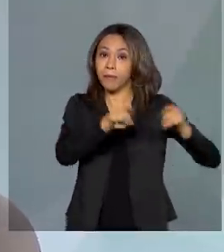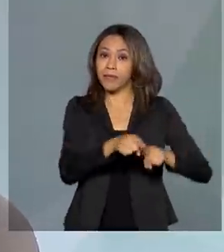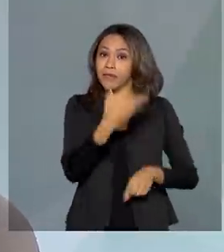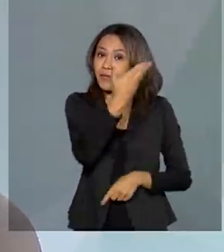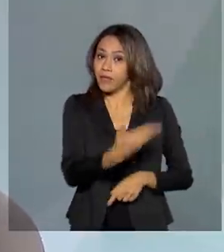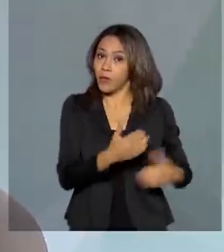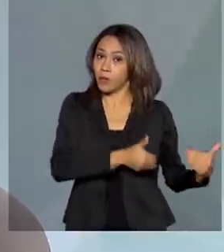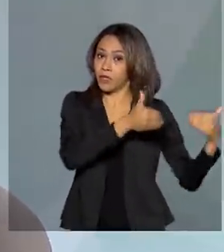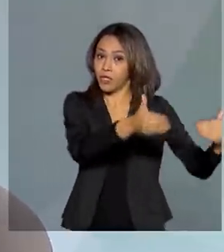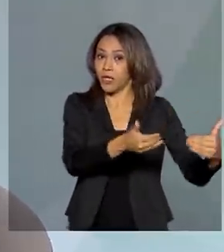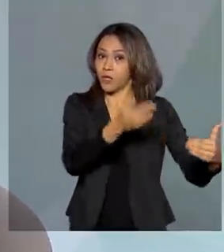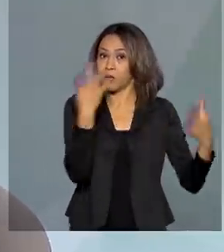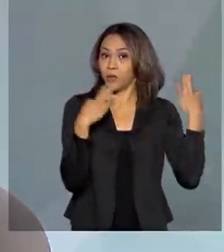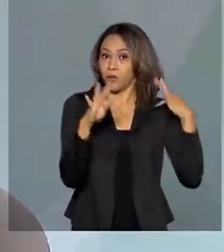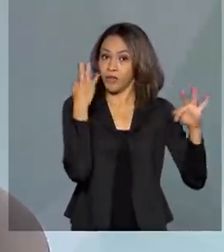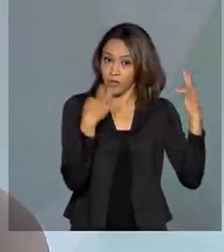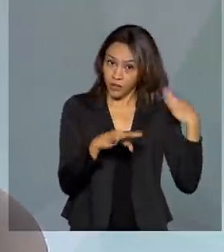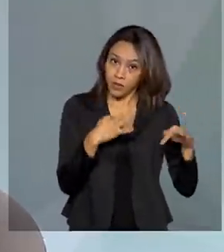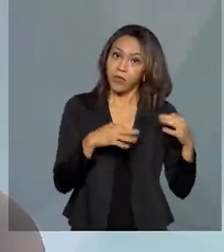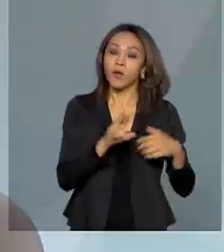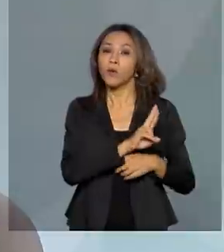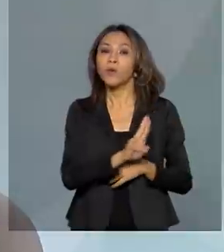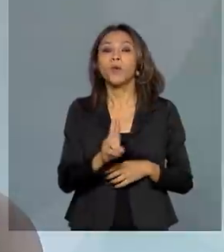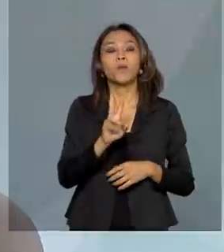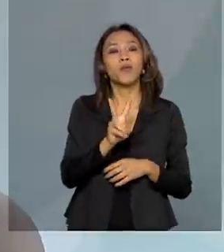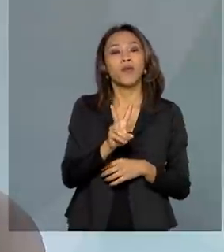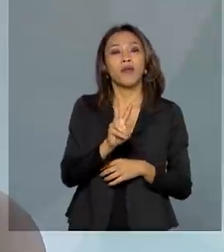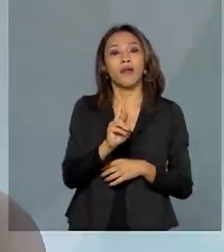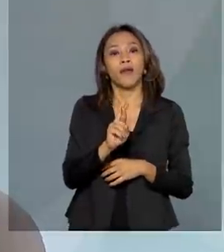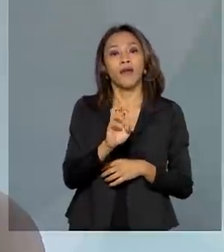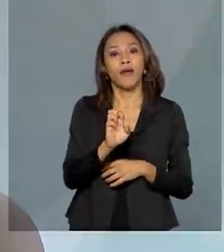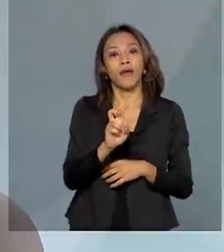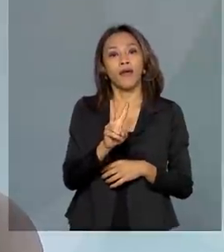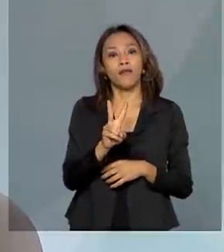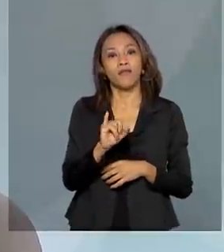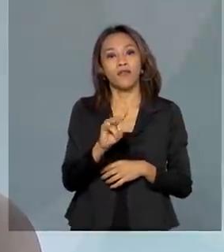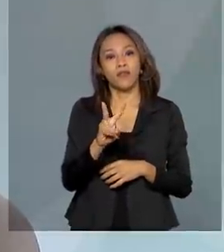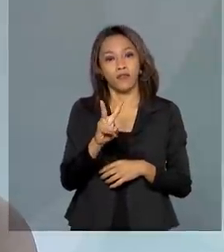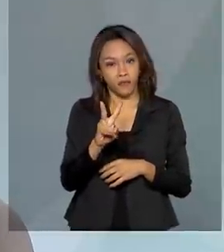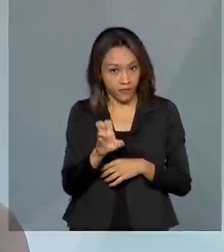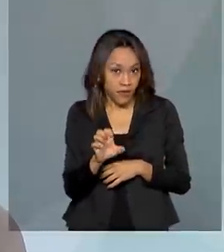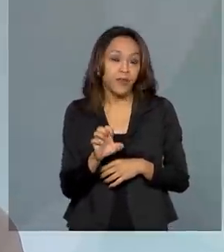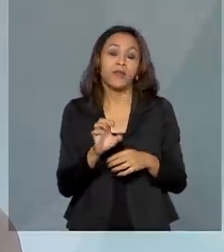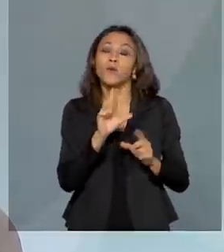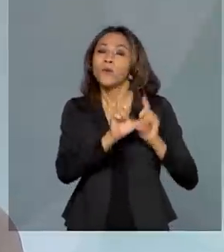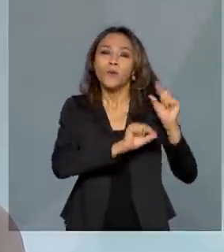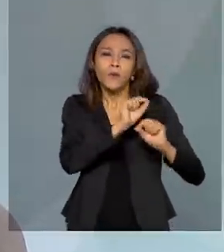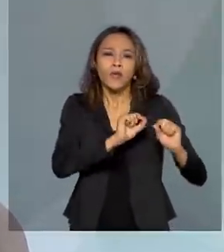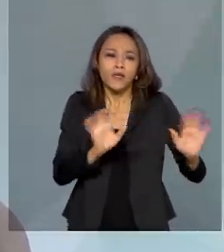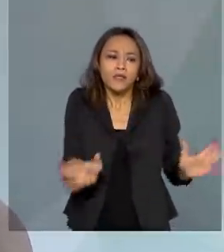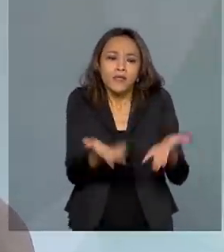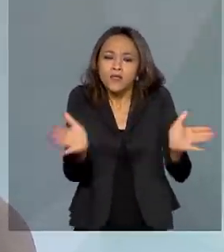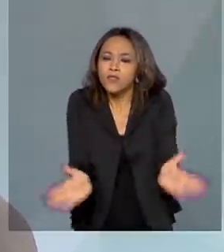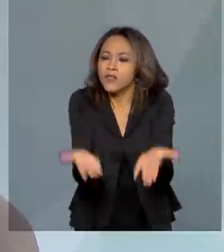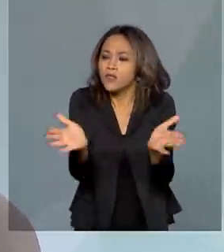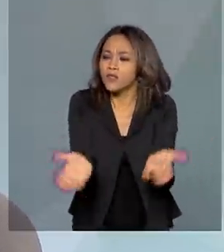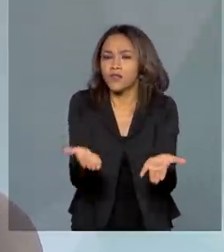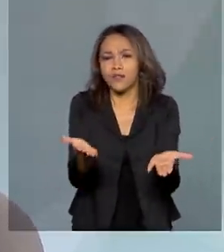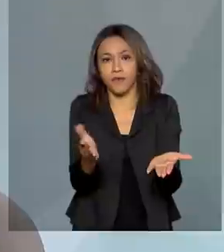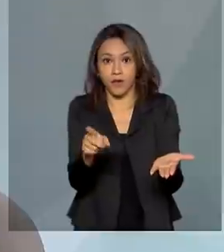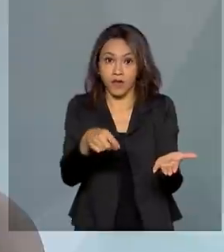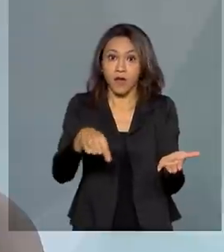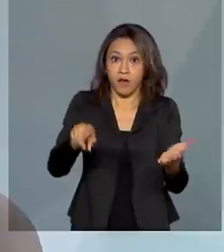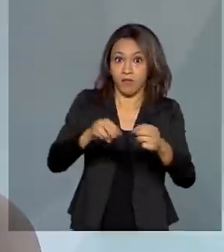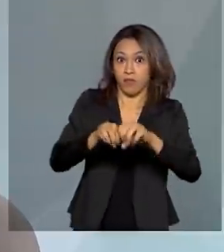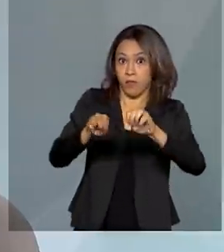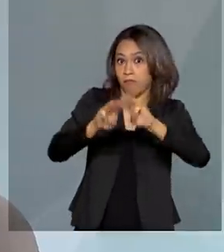do Turismo, que é o programa Revive, que o programa que incentiva a disposição de alguns bens